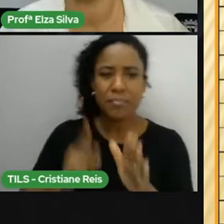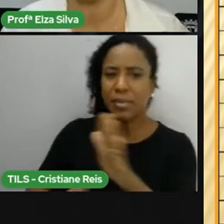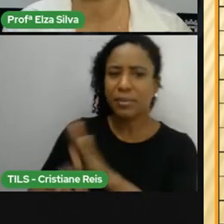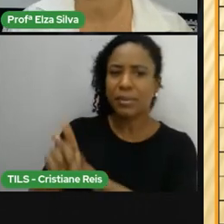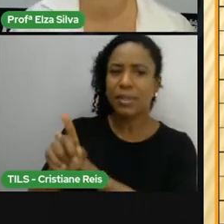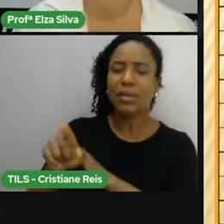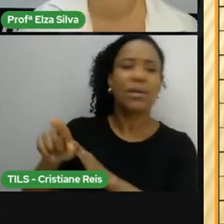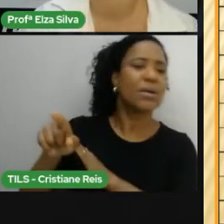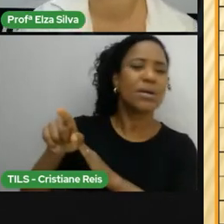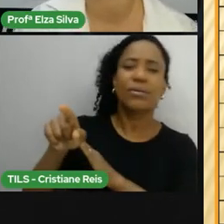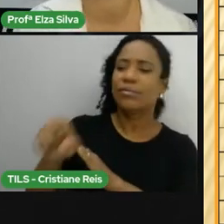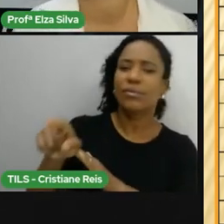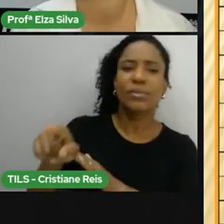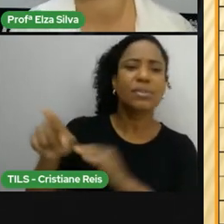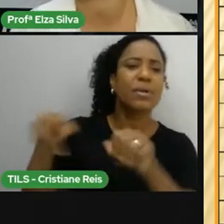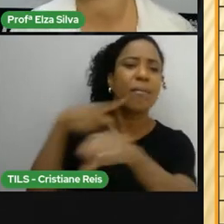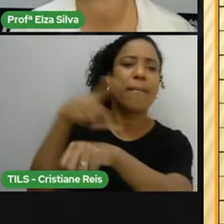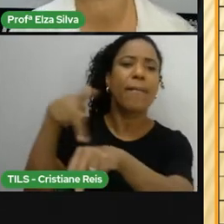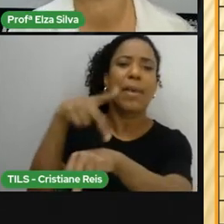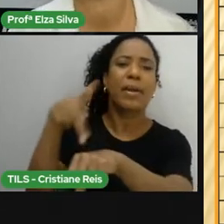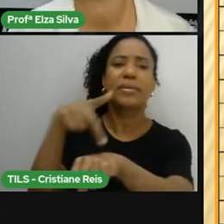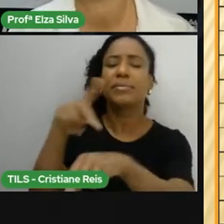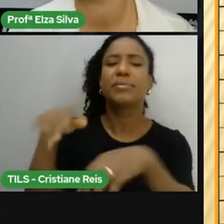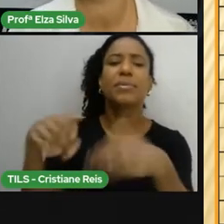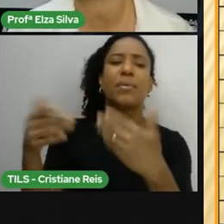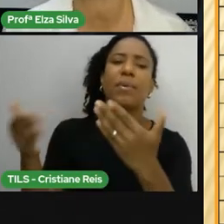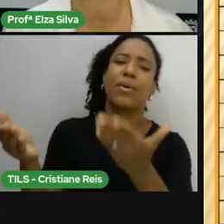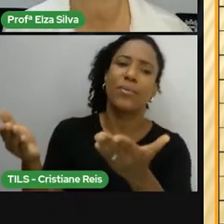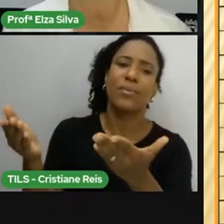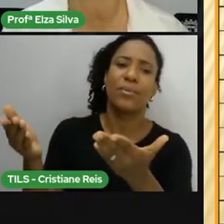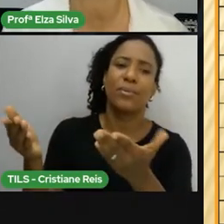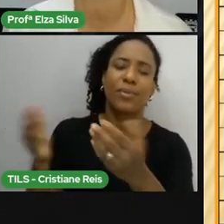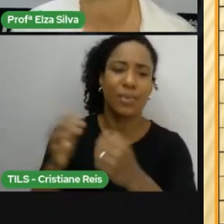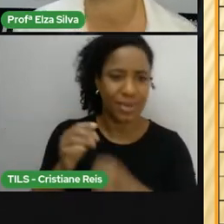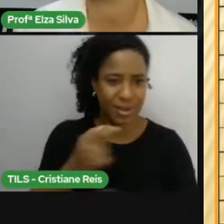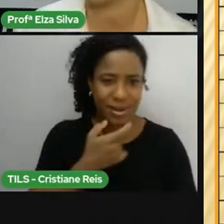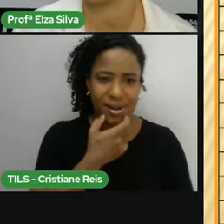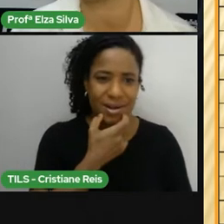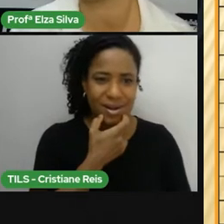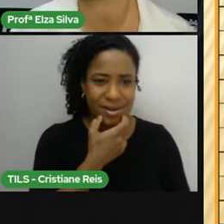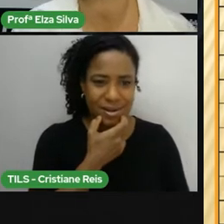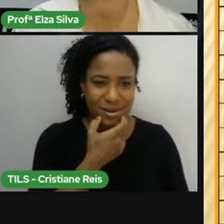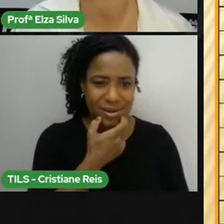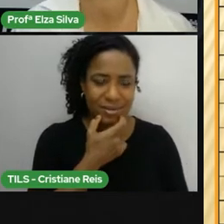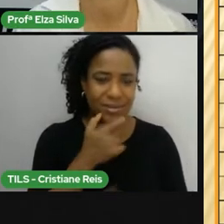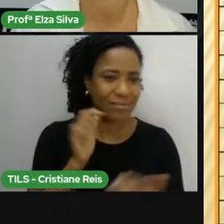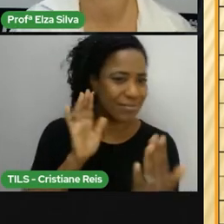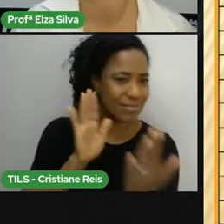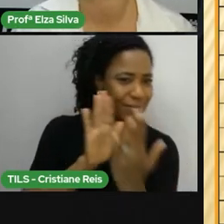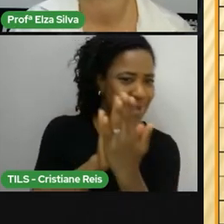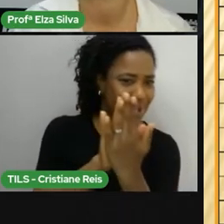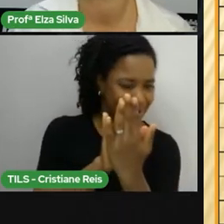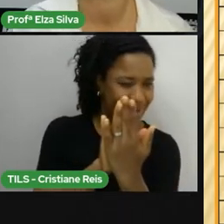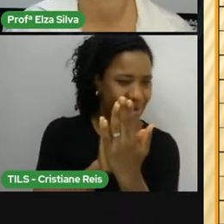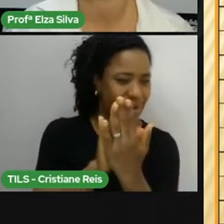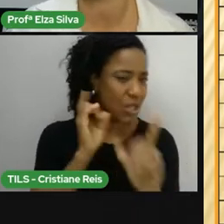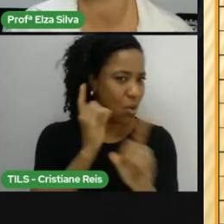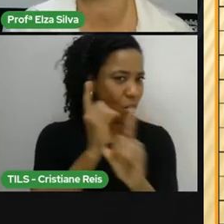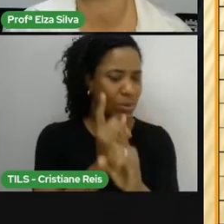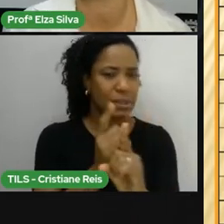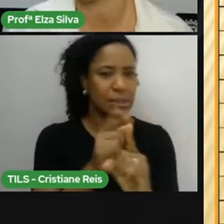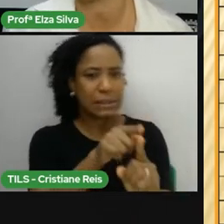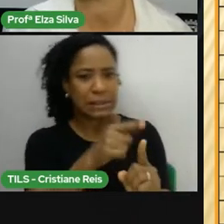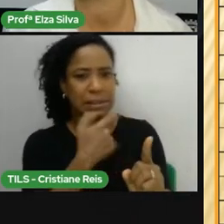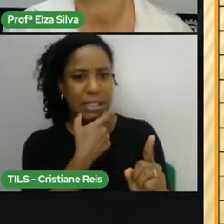e a nacionalidade de alguém em inglês? Imagine que você se encontra com um falante nativo da língua inglesa Você